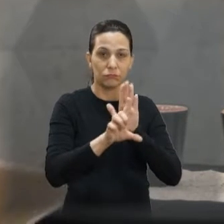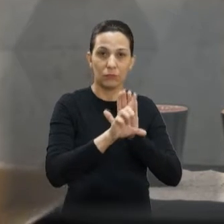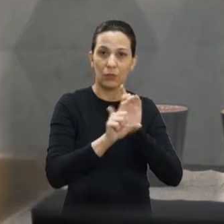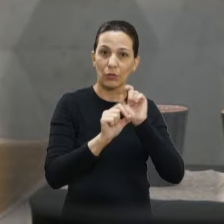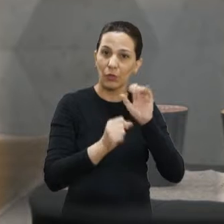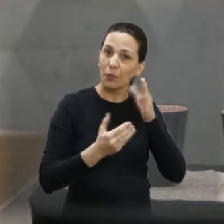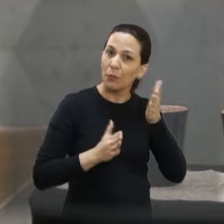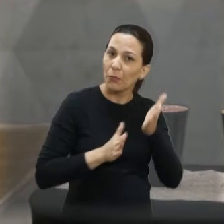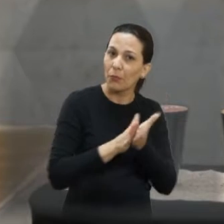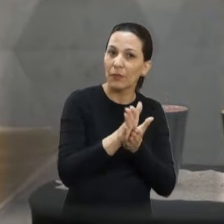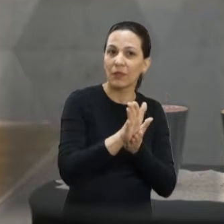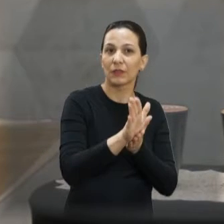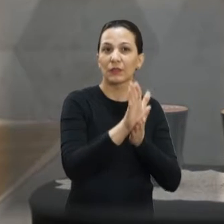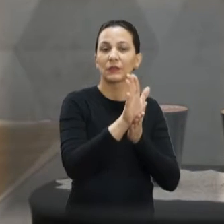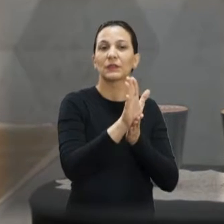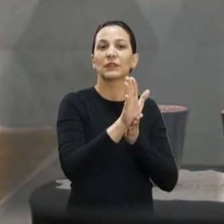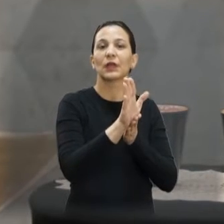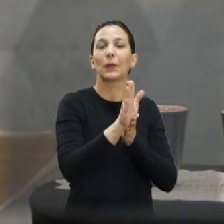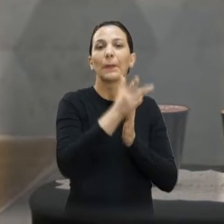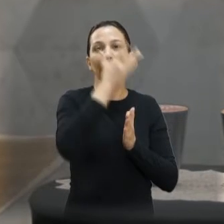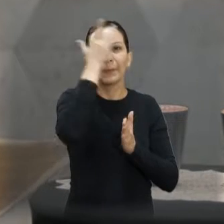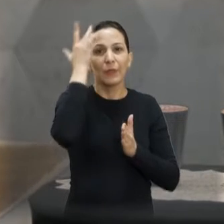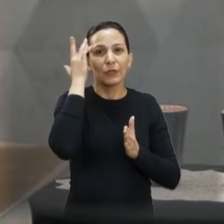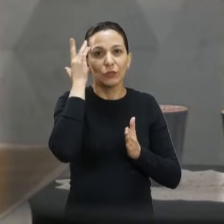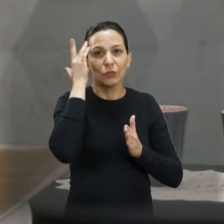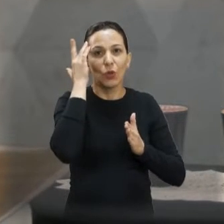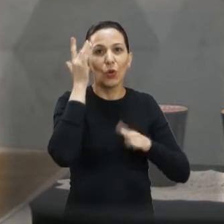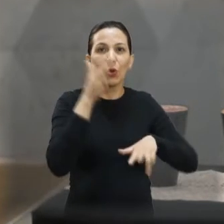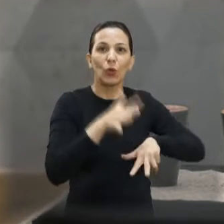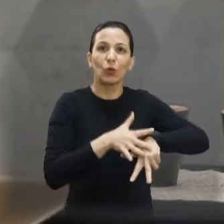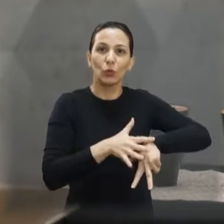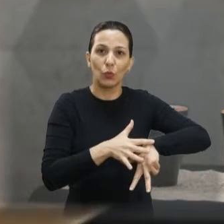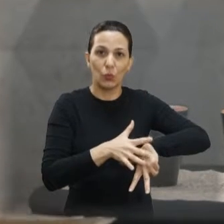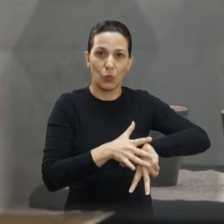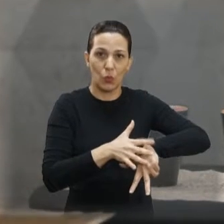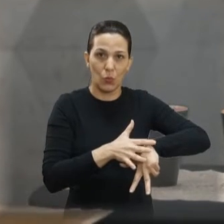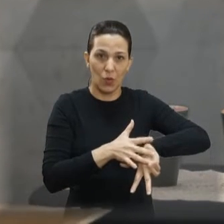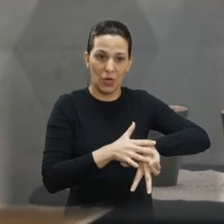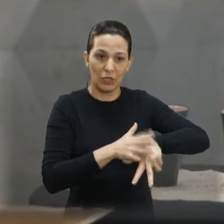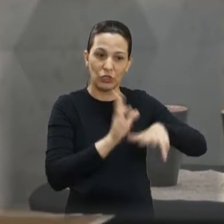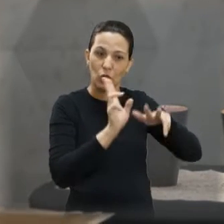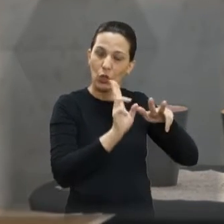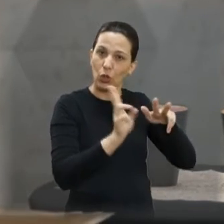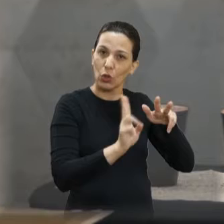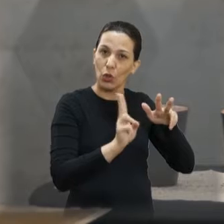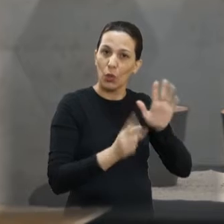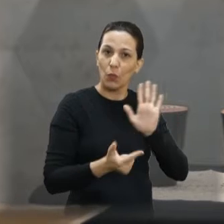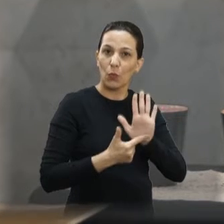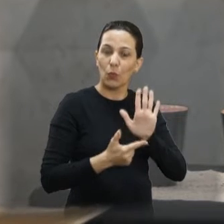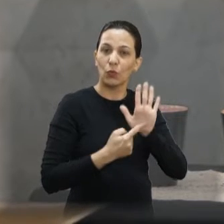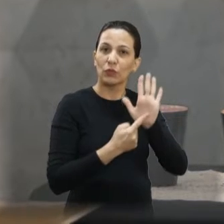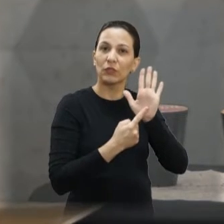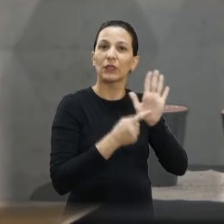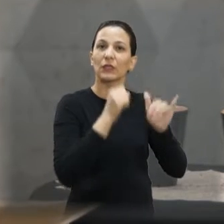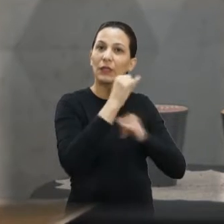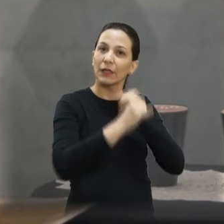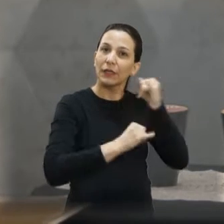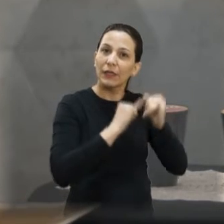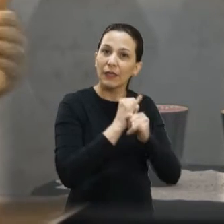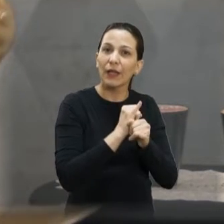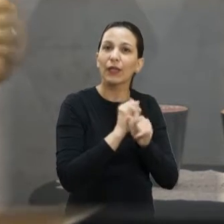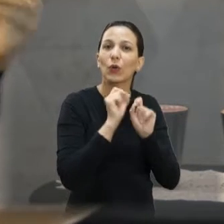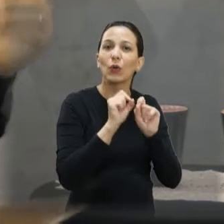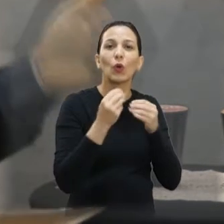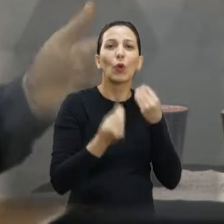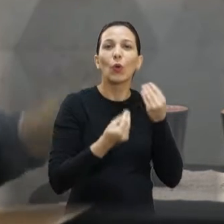a publicação eletrônica da lista de pacientes que aguardam por consultas e cirurgias na rede pública da saúde. É para